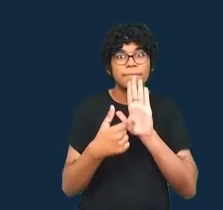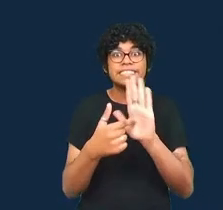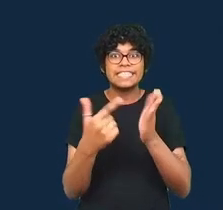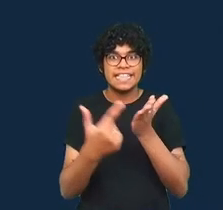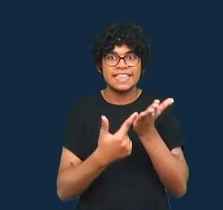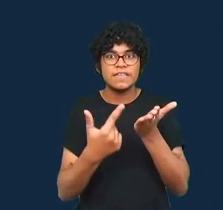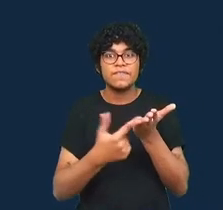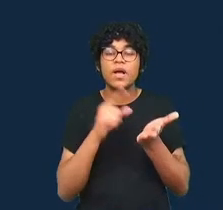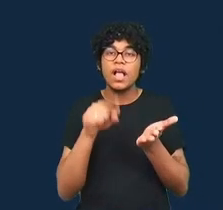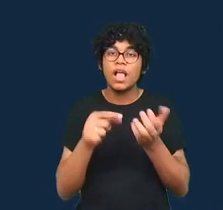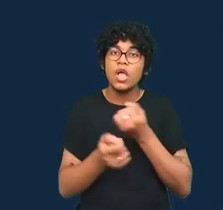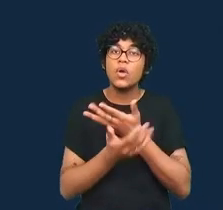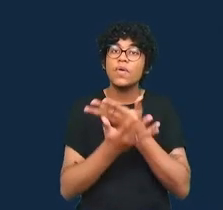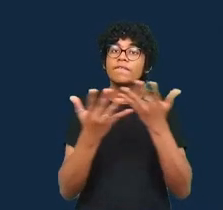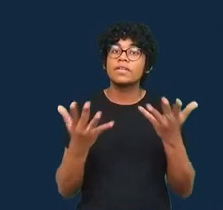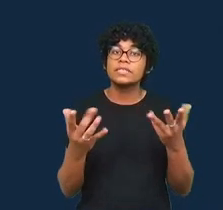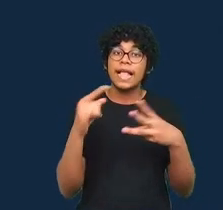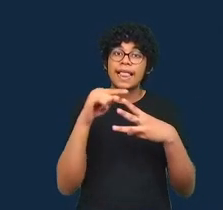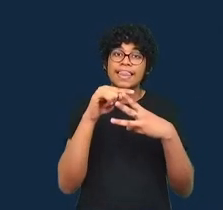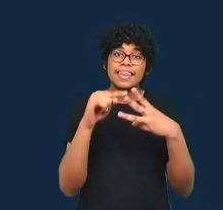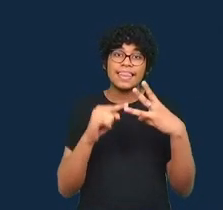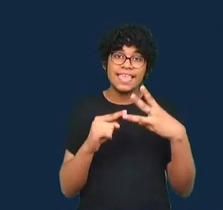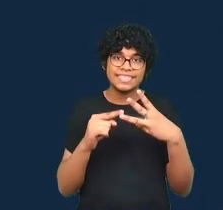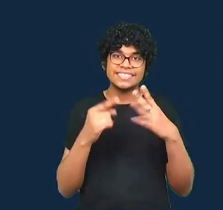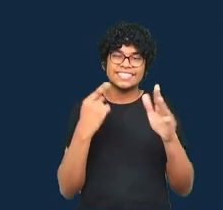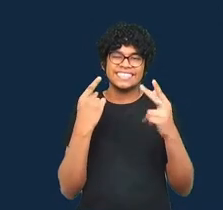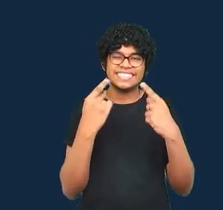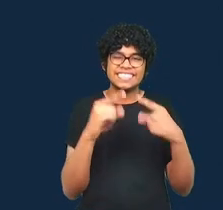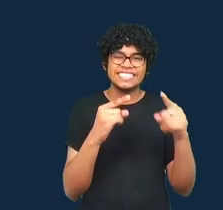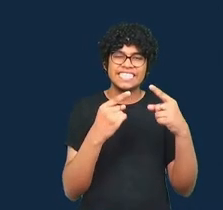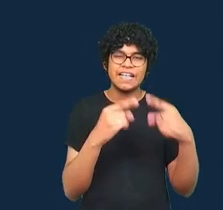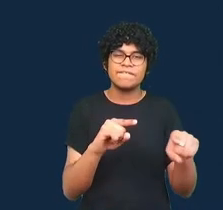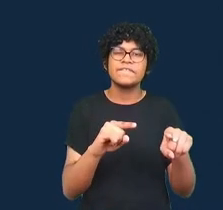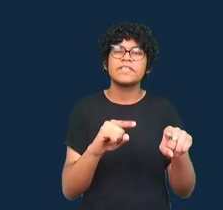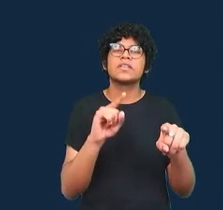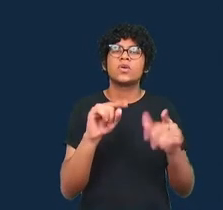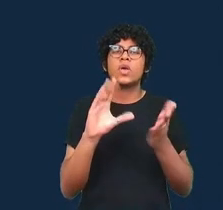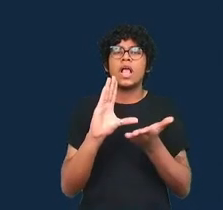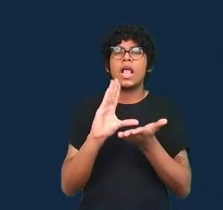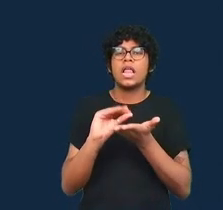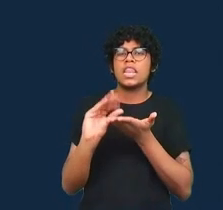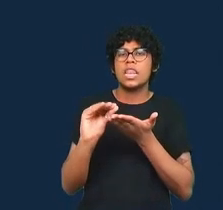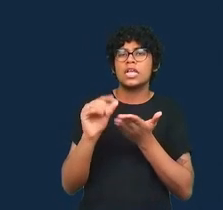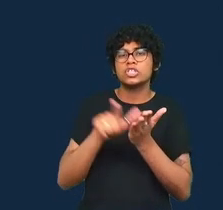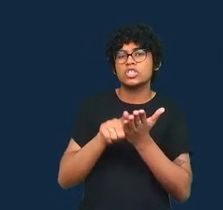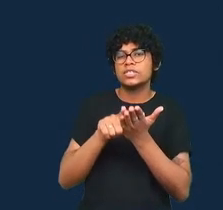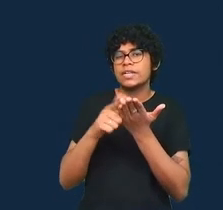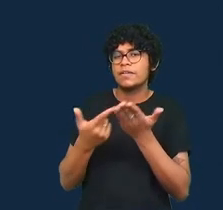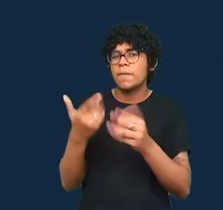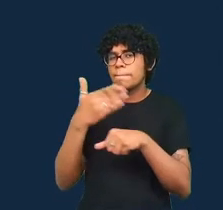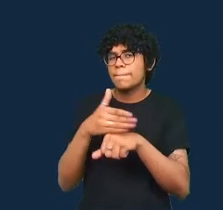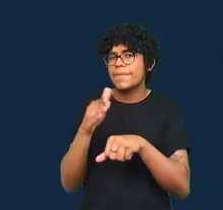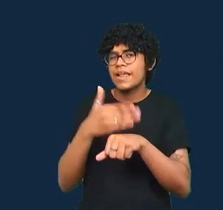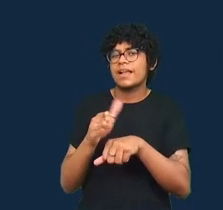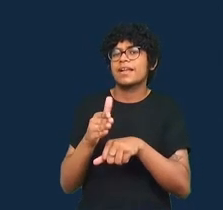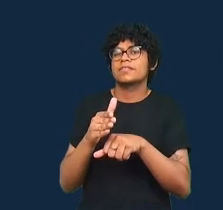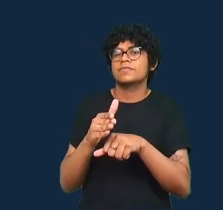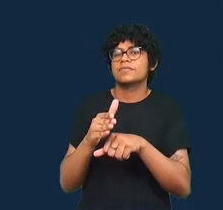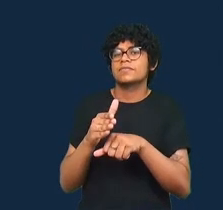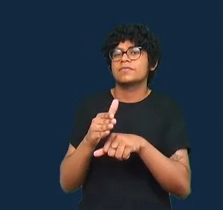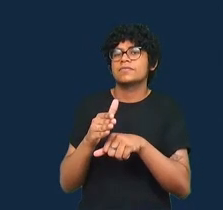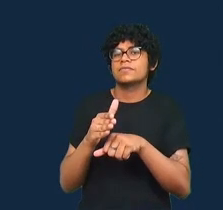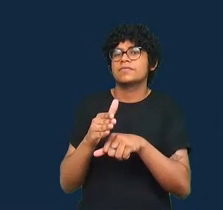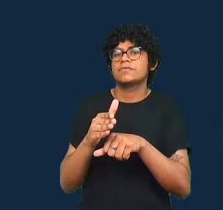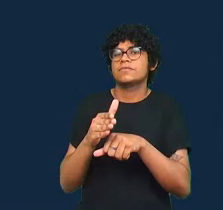oferecer três desafios para a prática de um jornalismo de dados crítico.